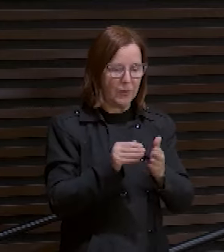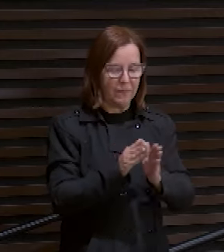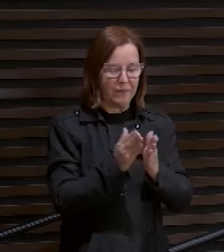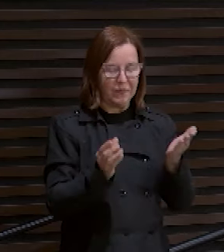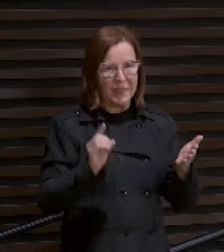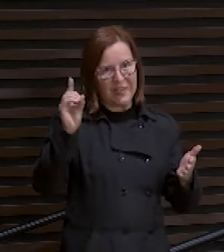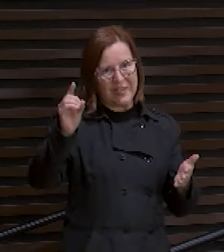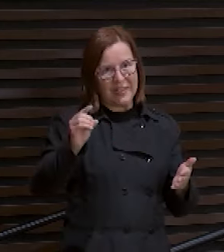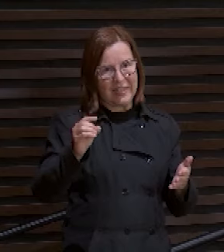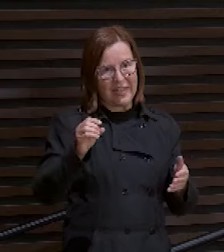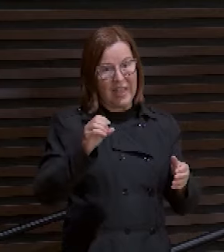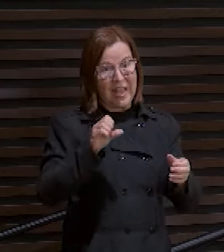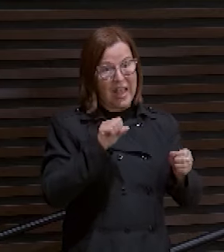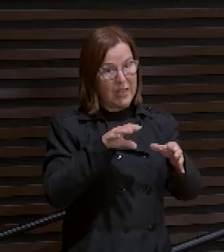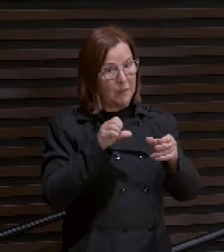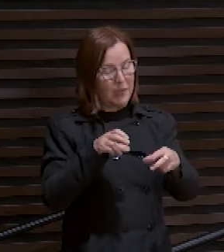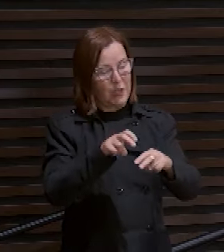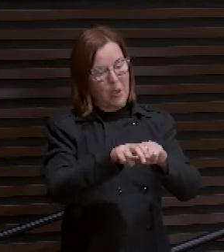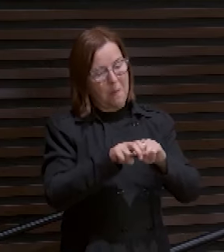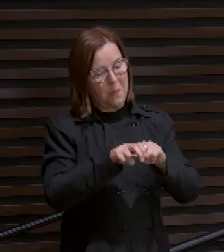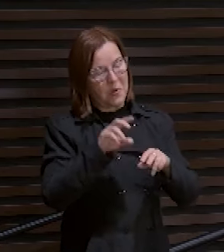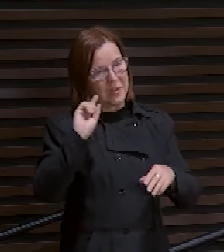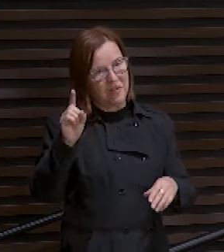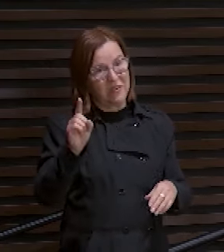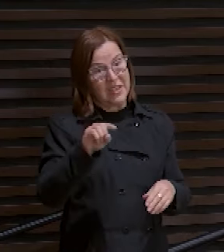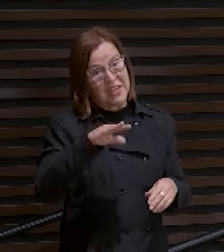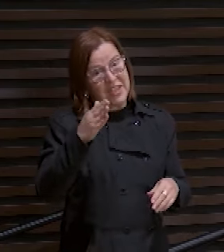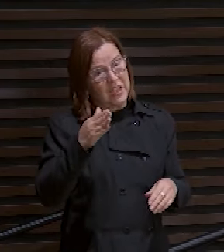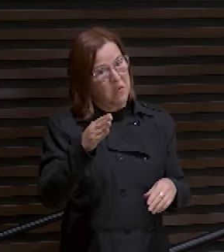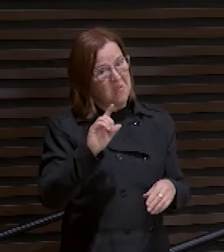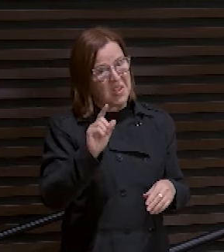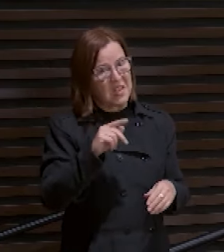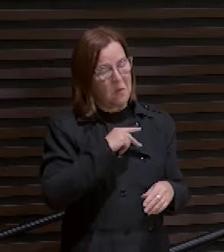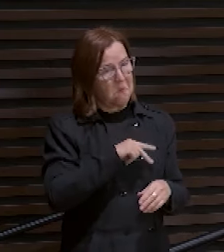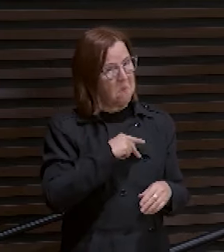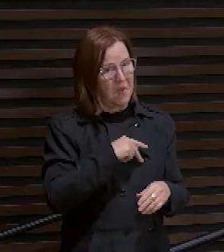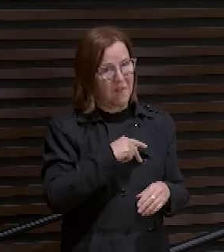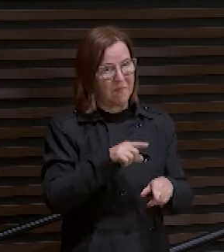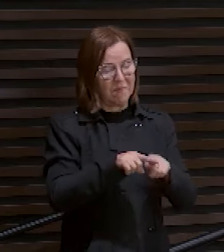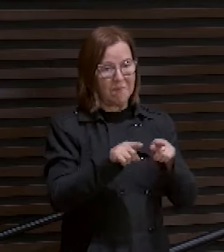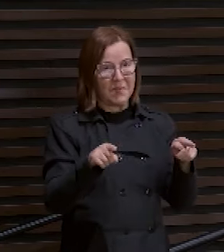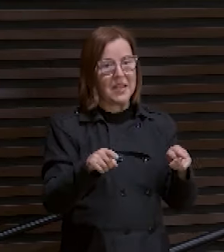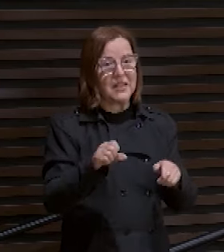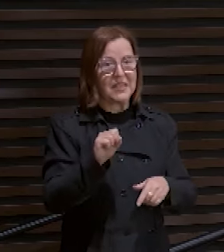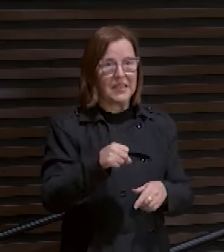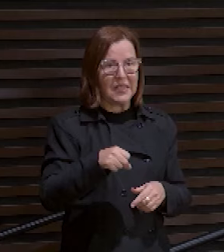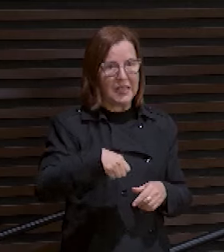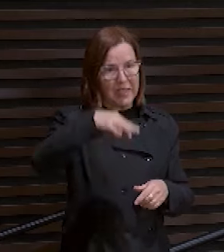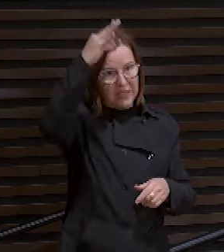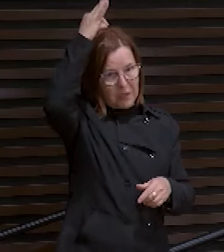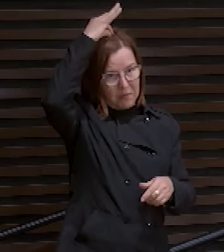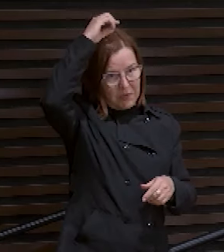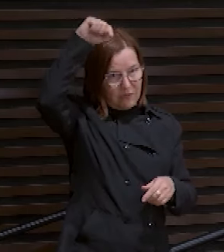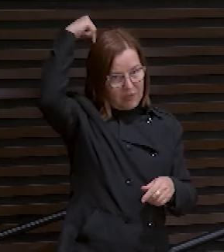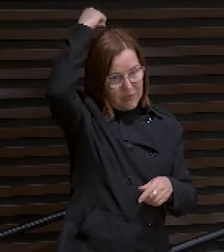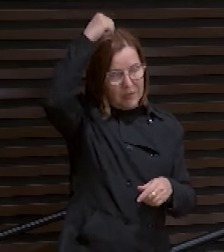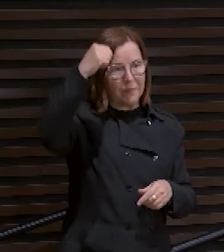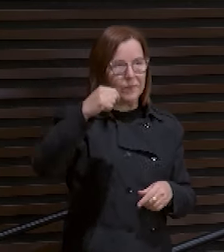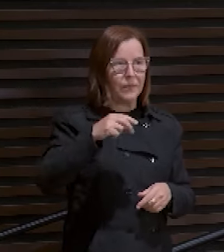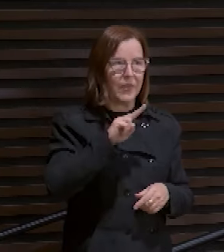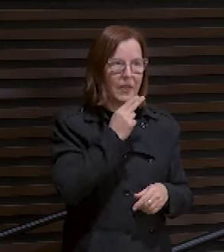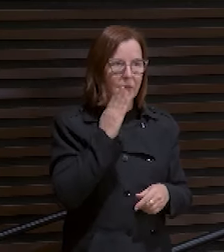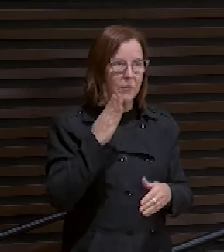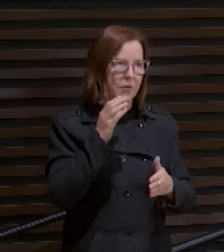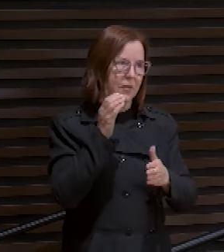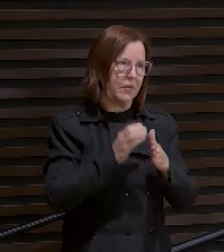Deus. Então, não foi Paulo que escreveu, não foi Pedro que escreveu. Quem escreveu foi o Espírito Santo. Hebreus capítulo 4, versículo